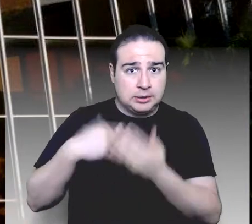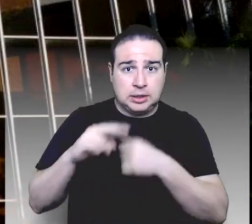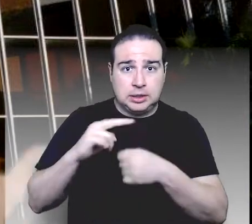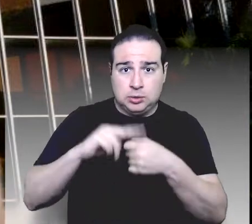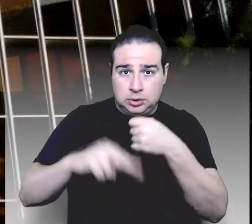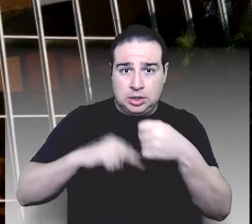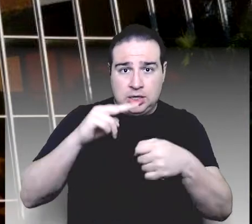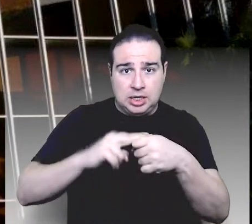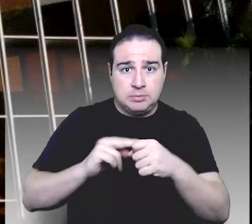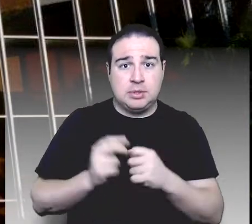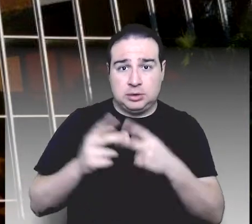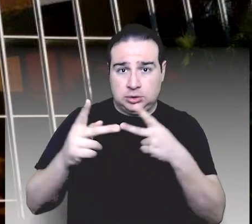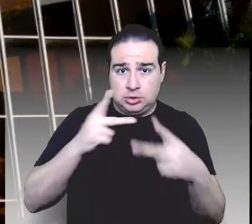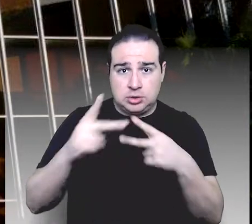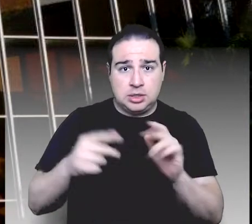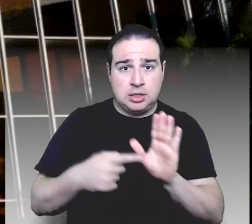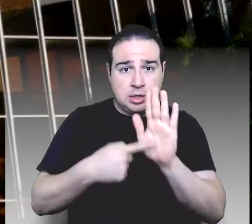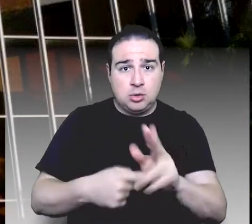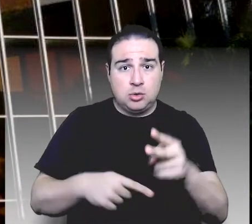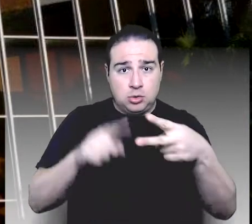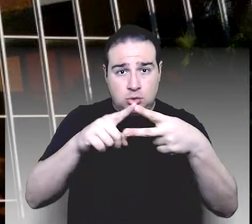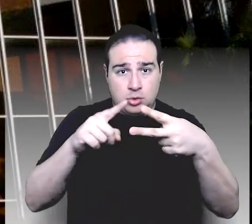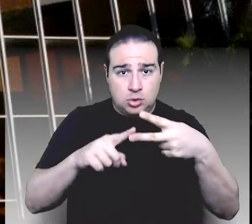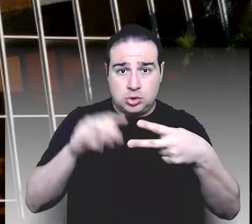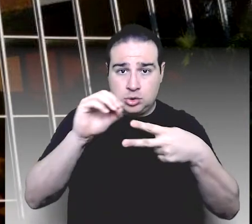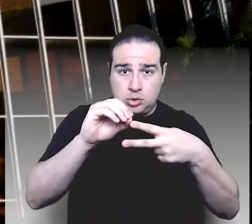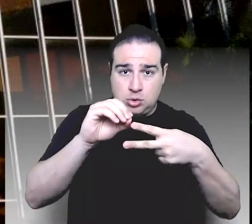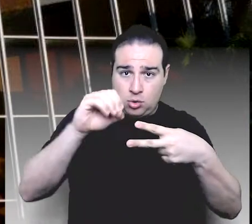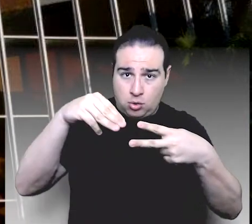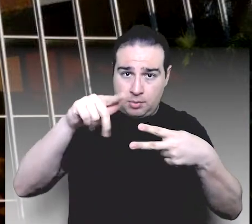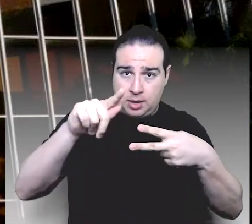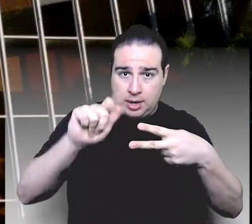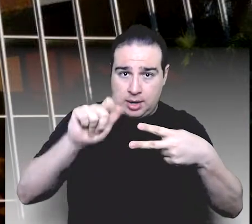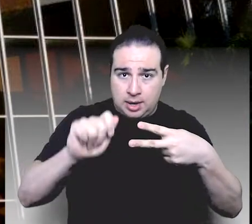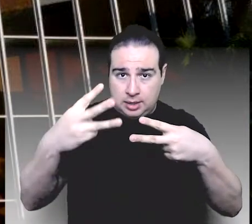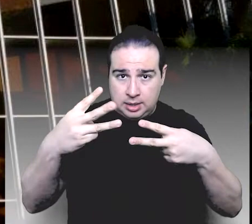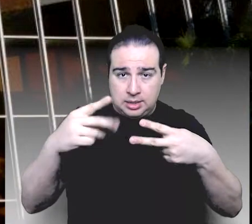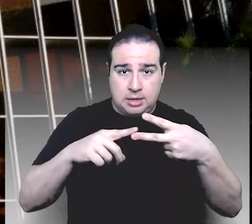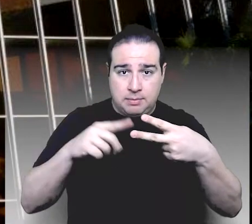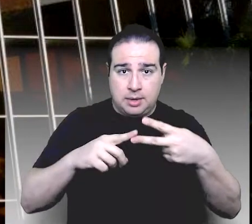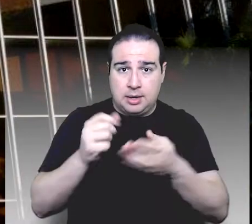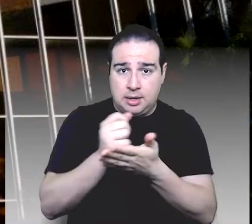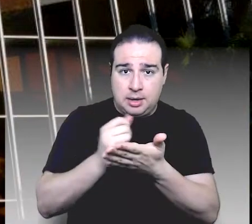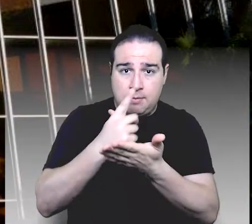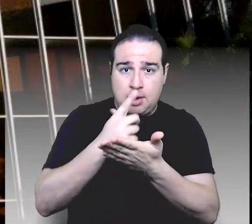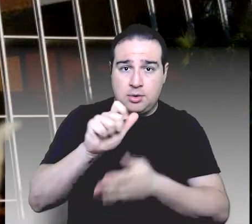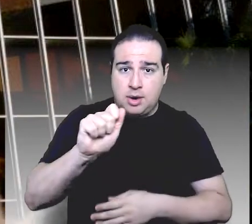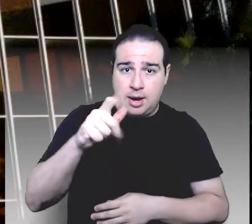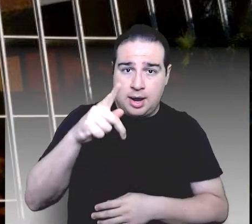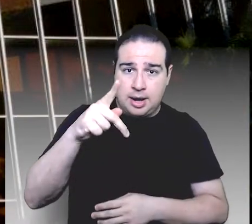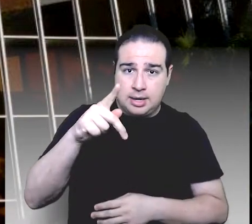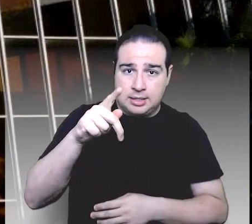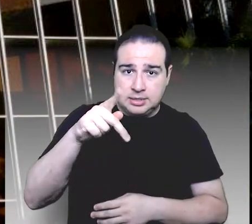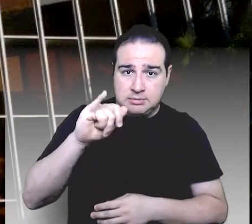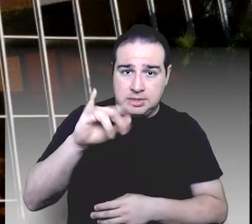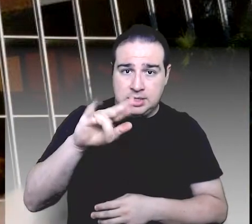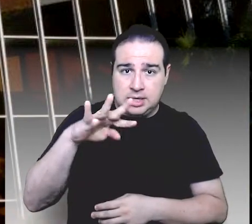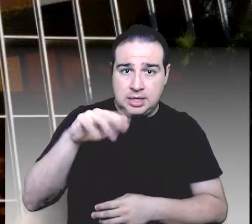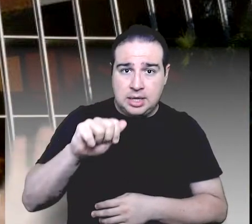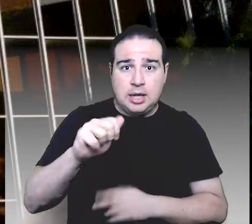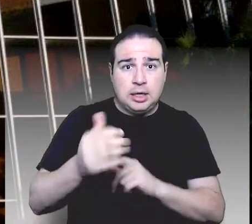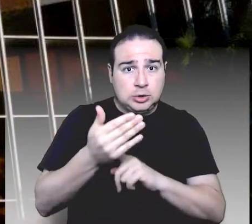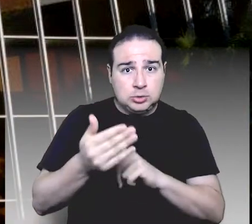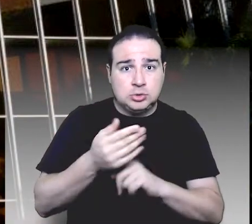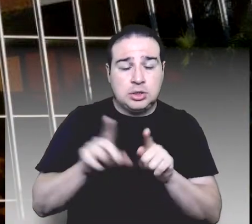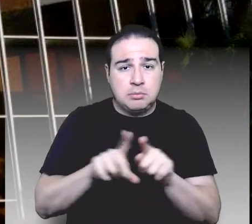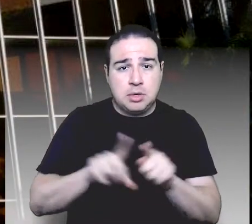suplementação de ômega 3 e aspirina como terapia para o tratamento da periodontite em diabéticos, melhorando